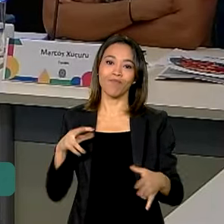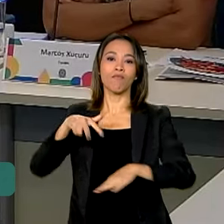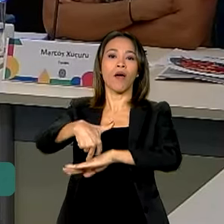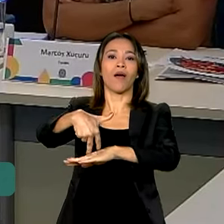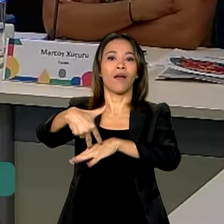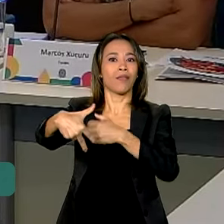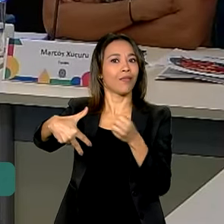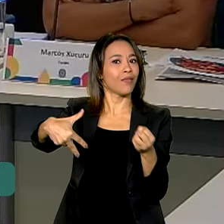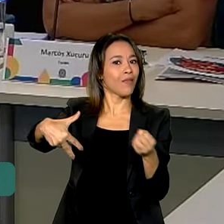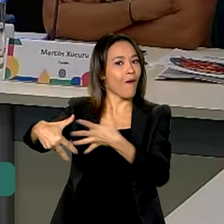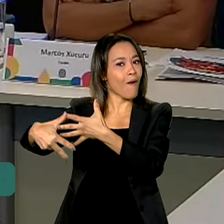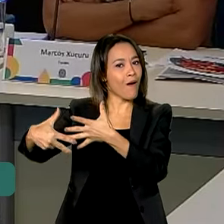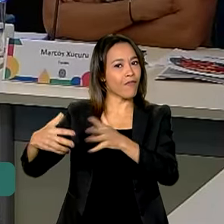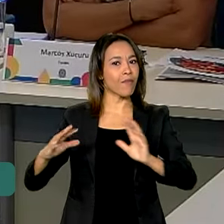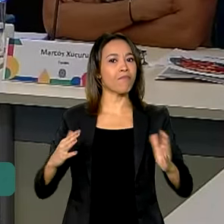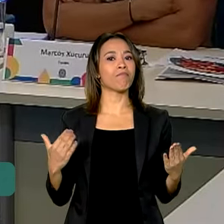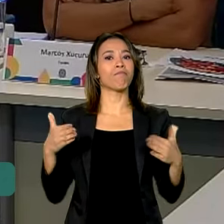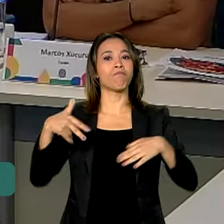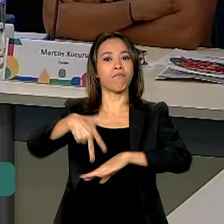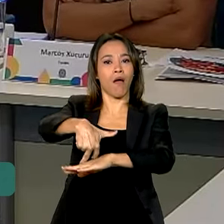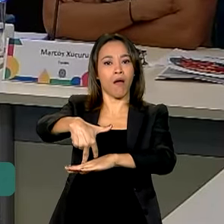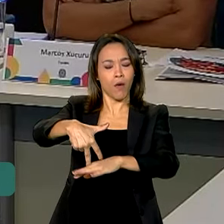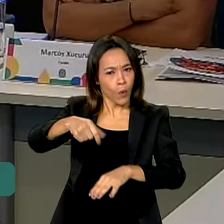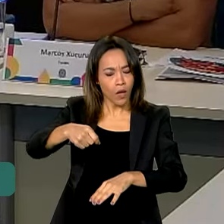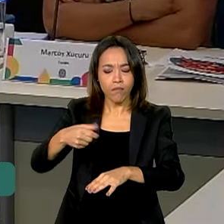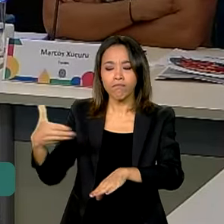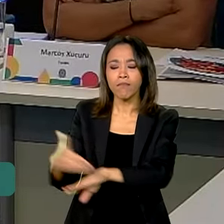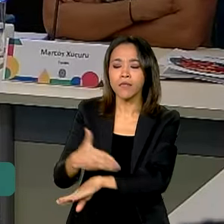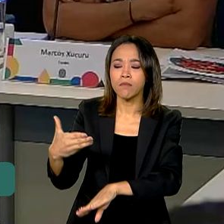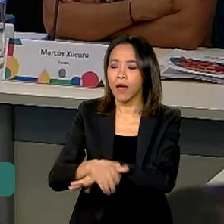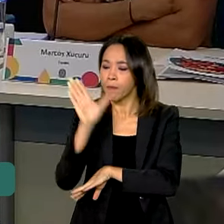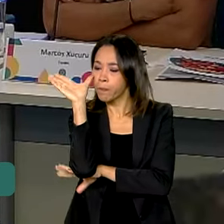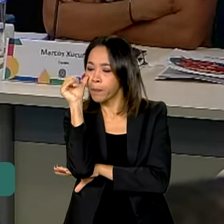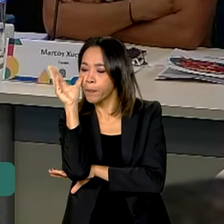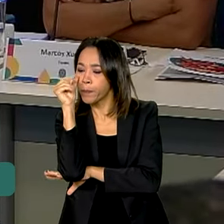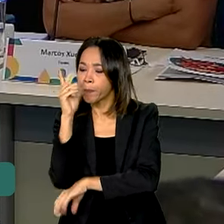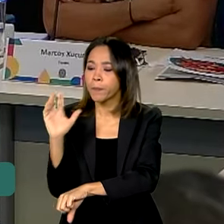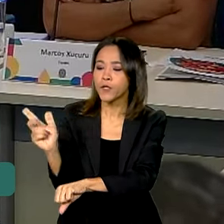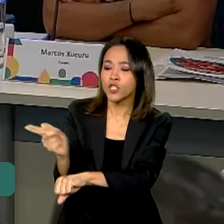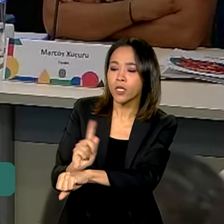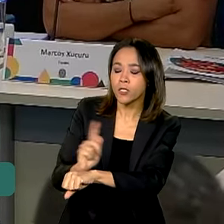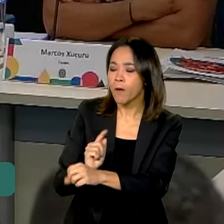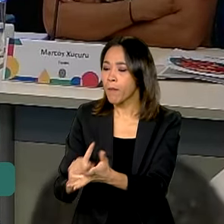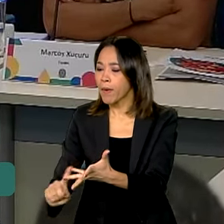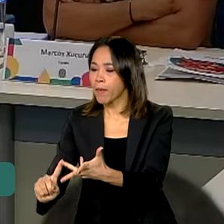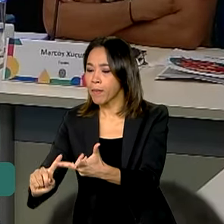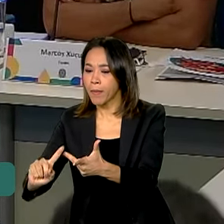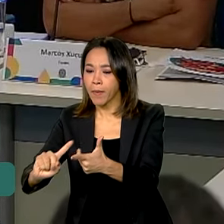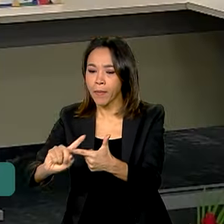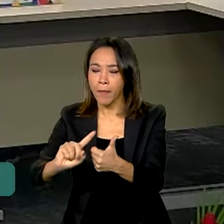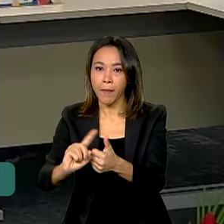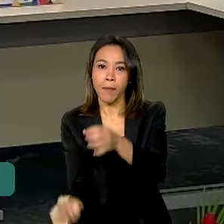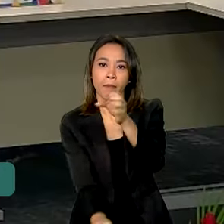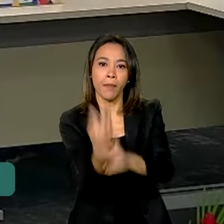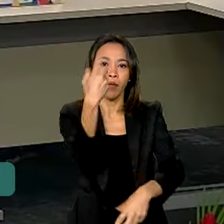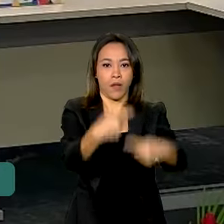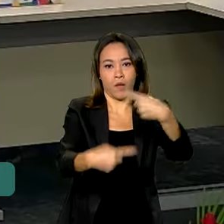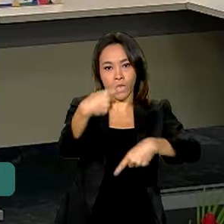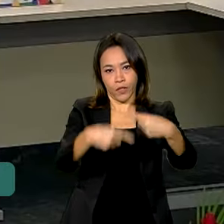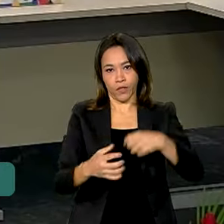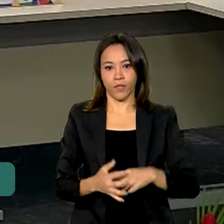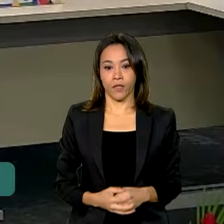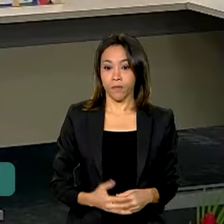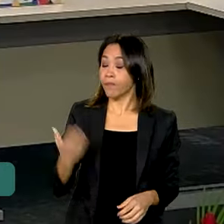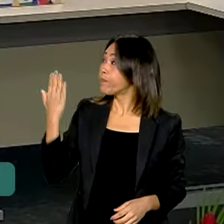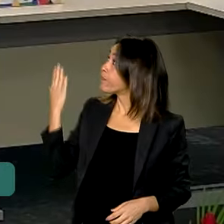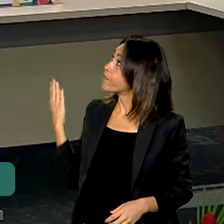agora, que é participar da gestão, dessa reconstrução da política indigenista. A ministra